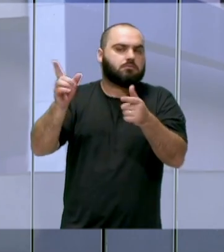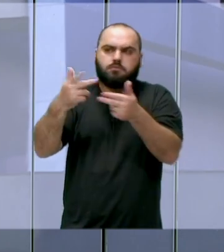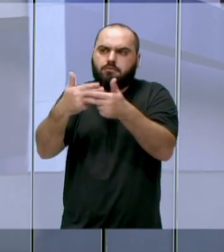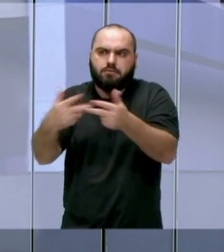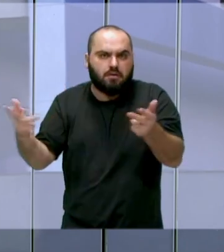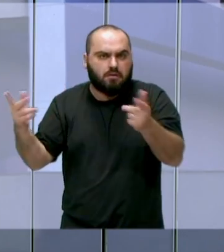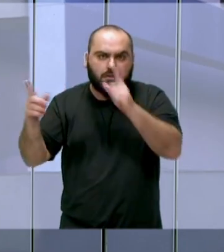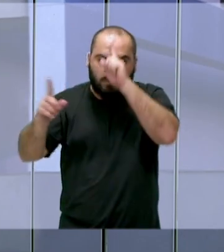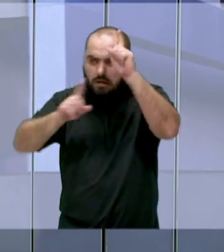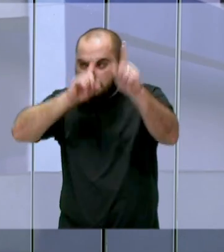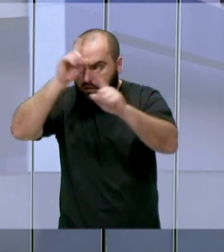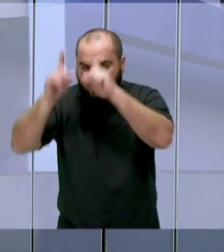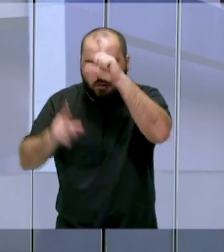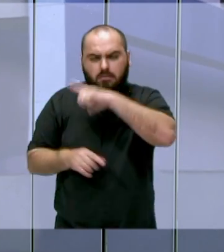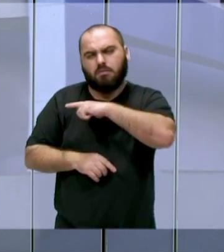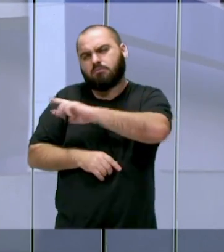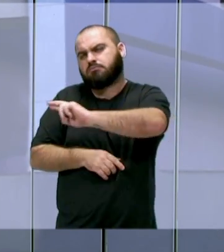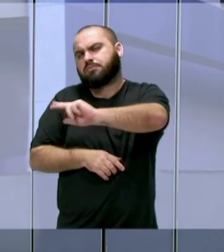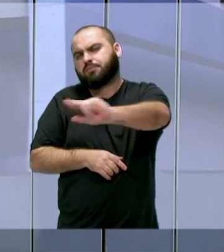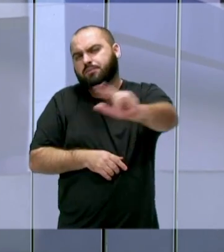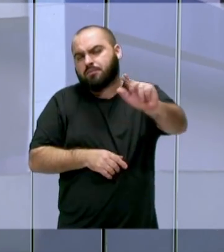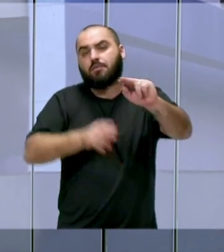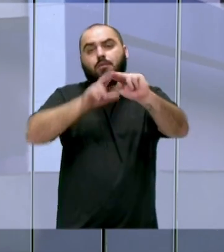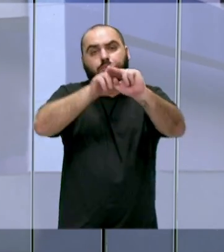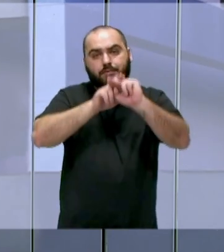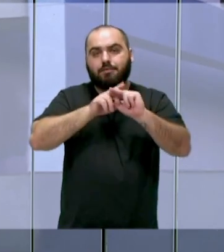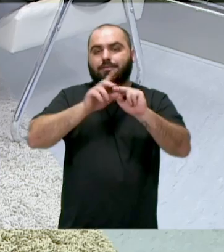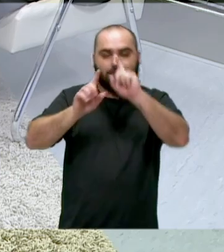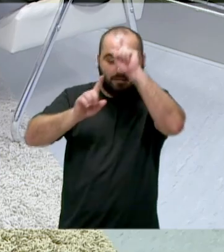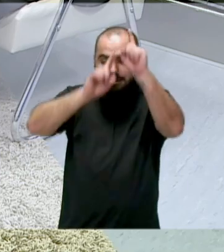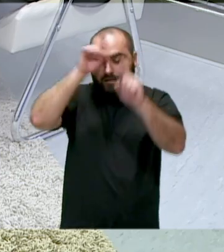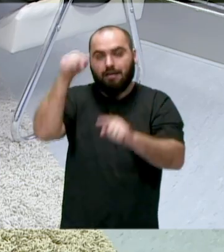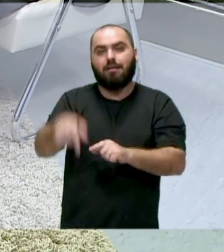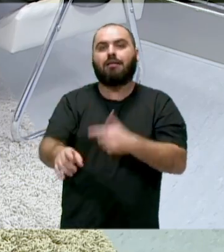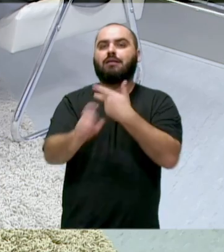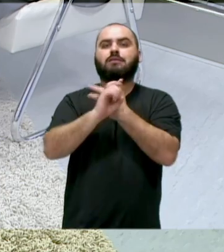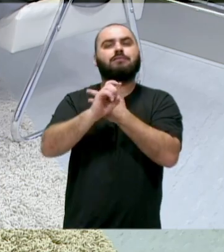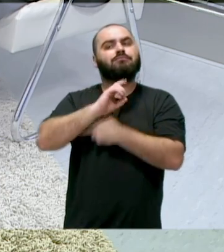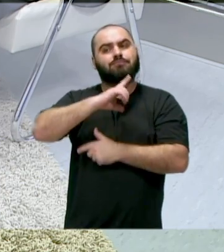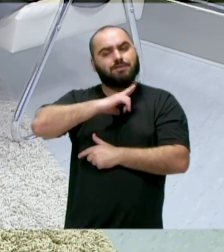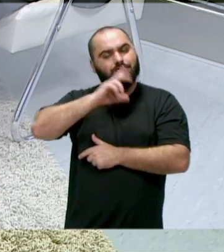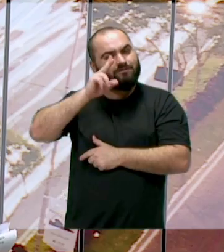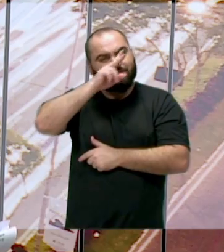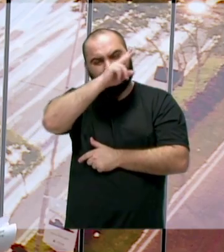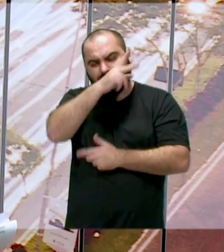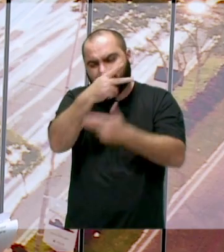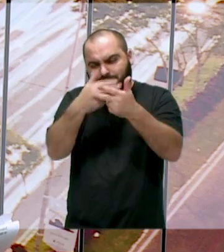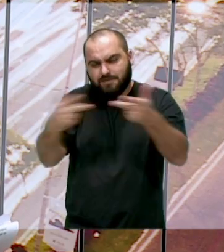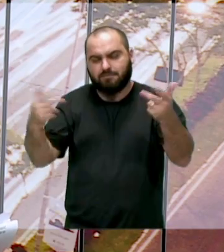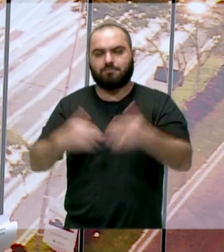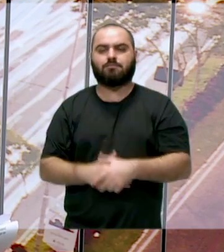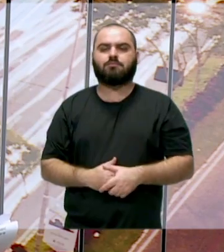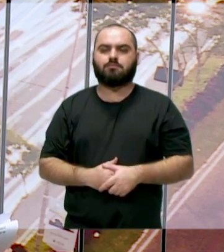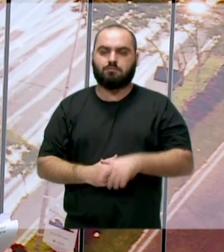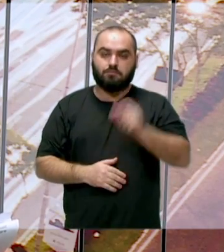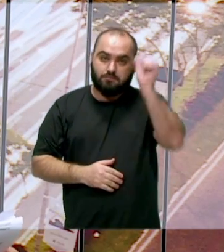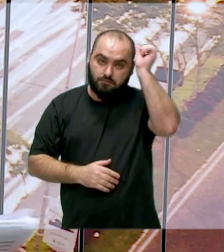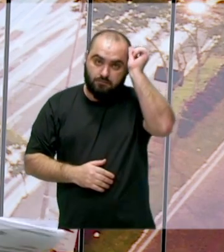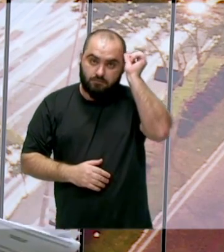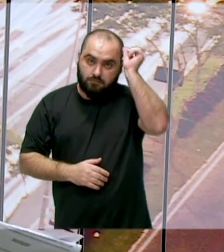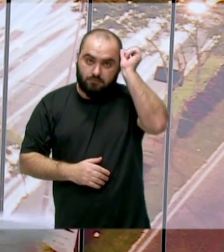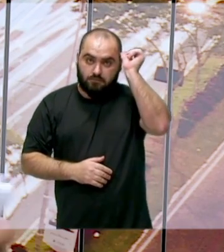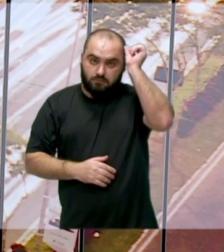e a gente vai estar trazendo essas sugestões para o executivo. Vereadora, a parlamentar titular da